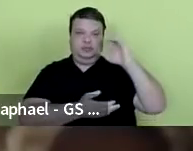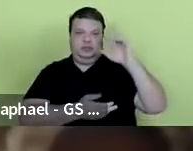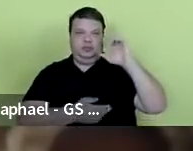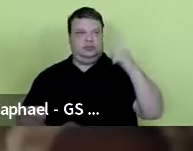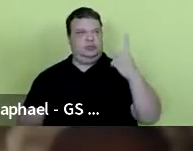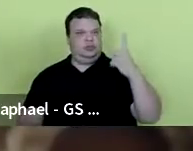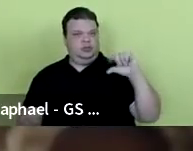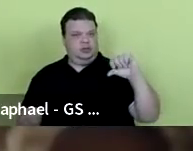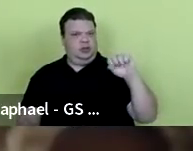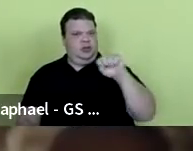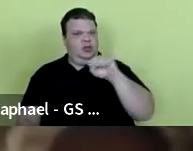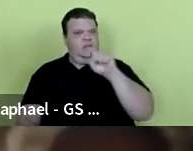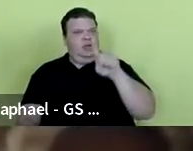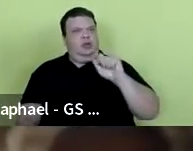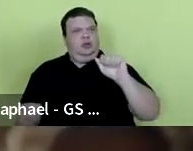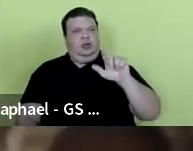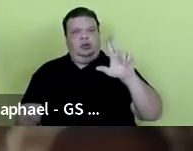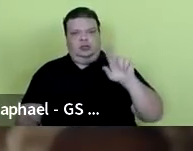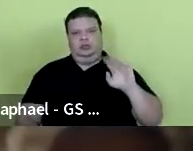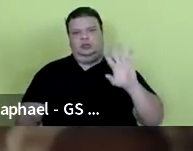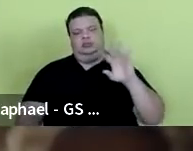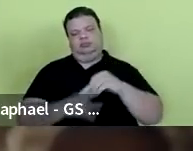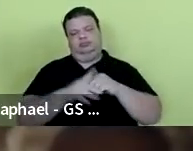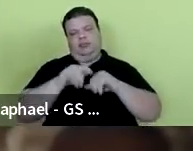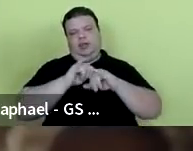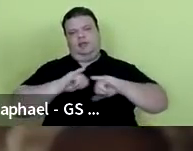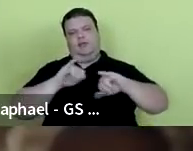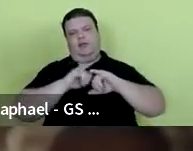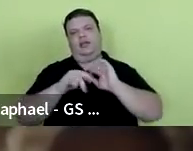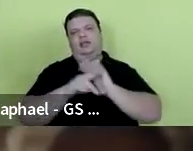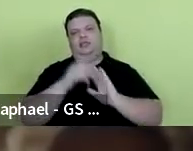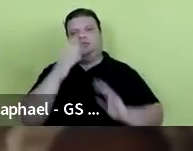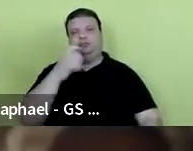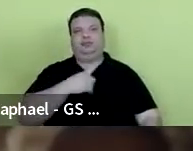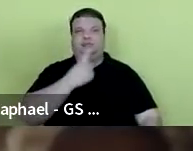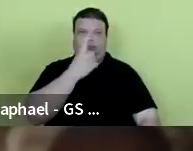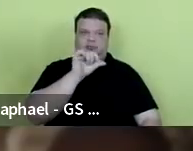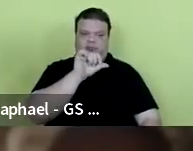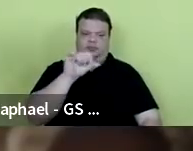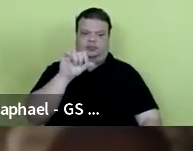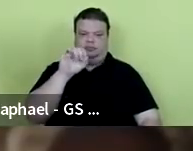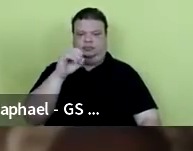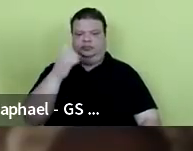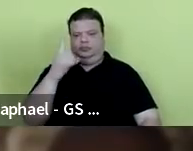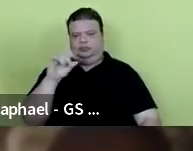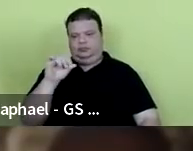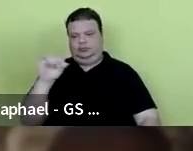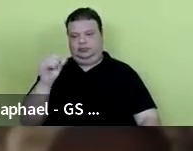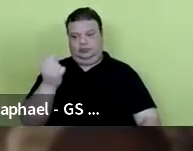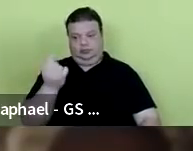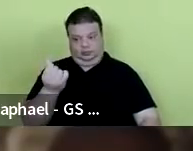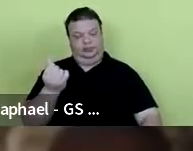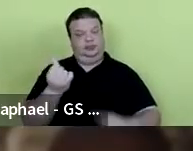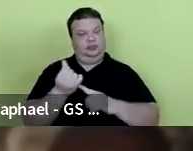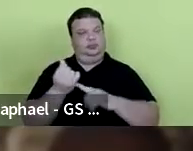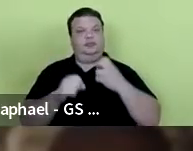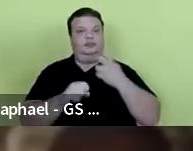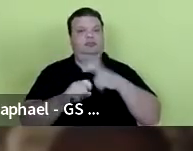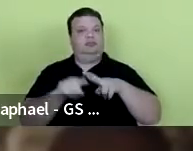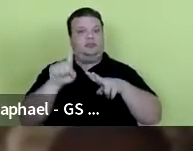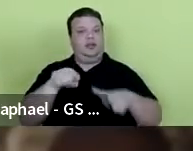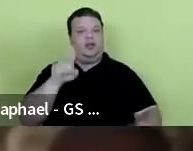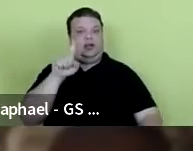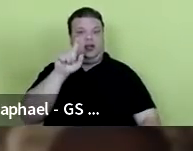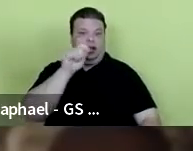1988 como aluno do Programa de Vocação Científica. E depois, entre 1990 e 1996, eu fui aluno de Iniciação